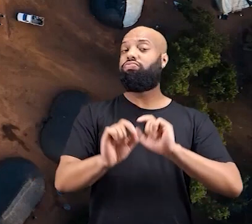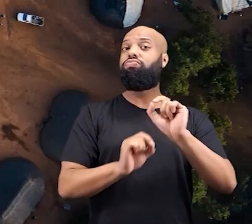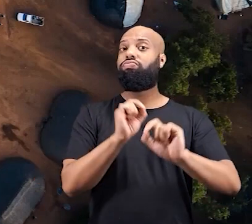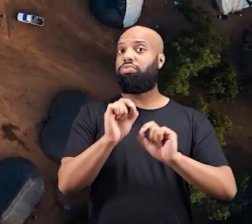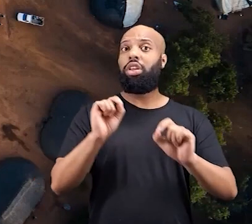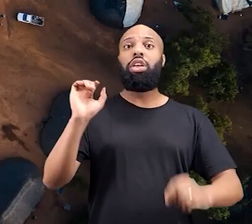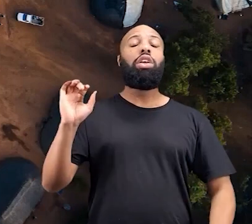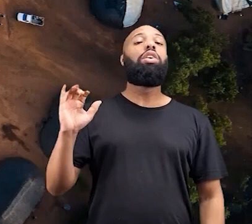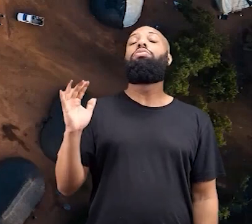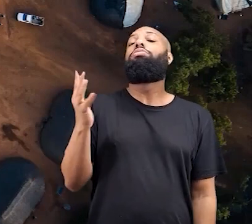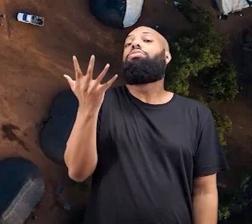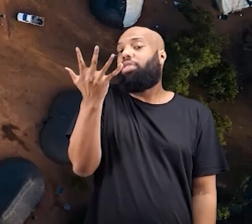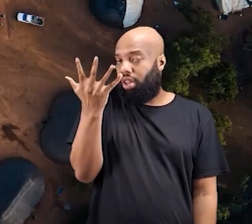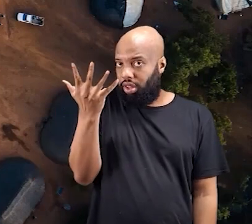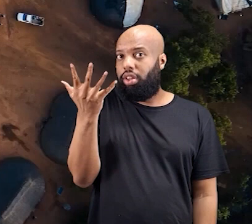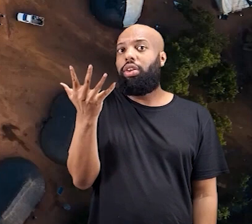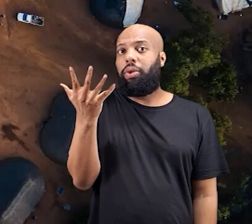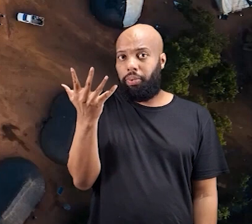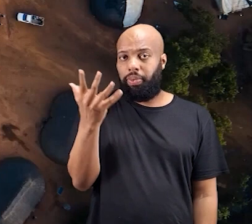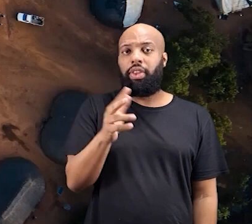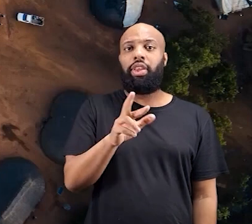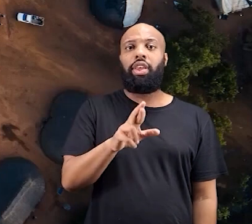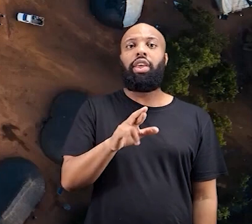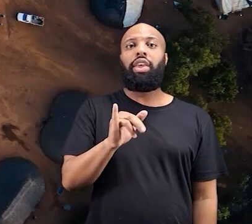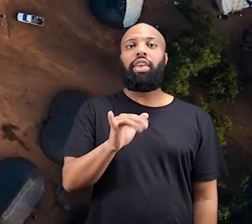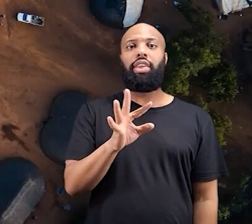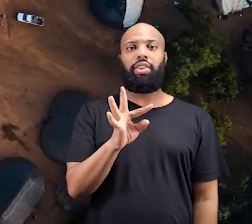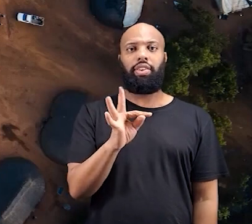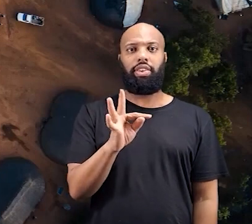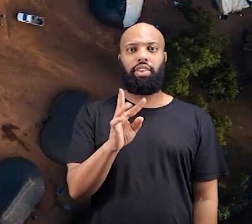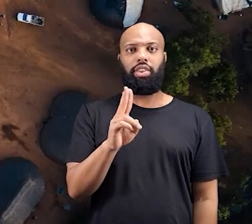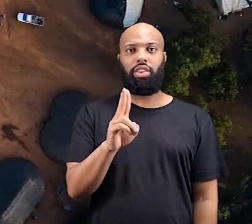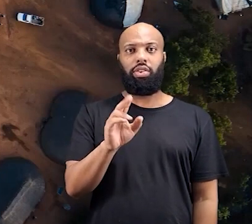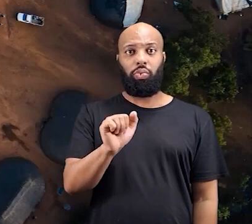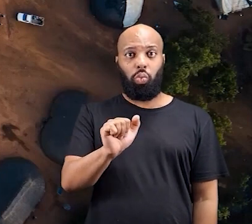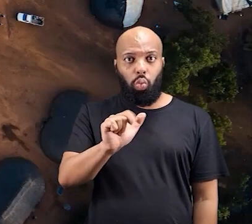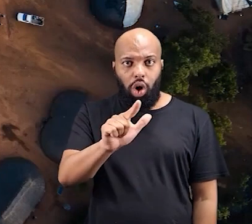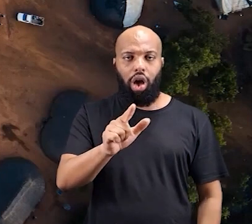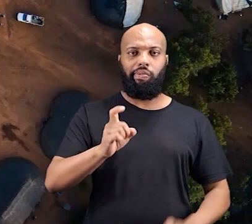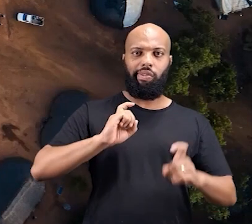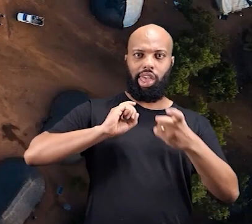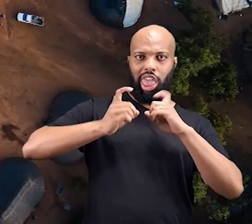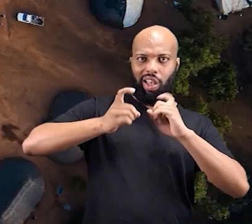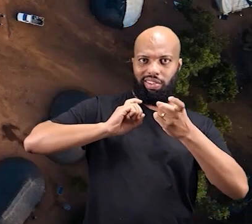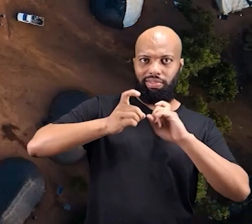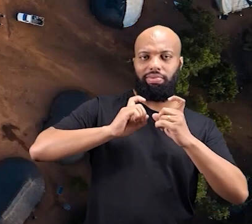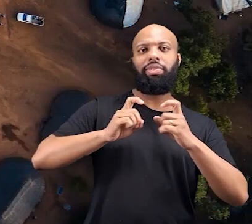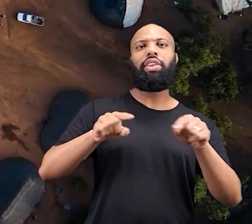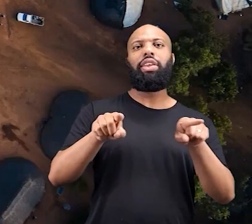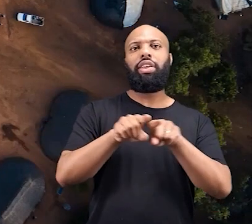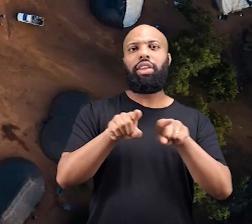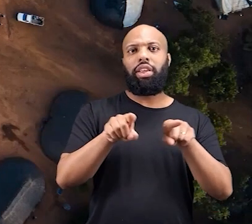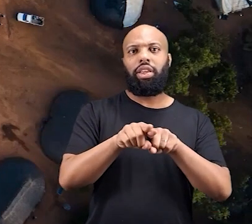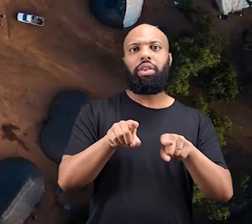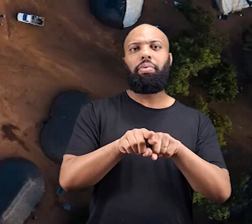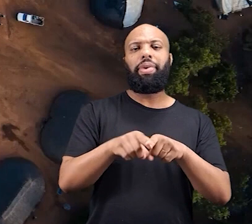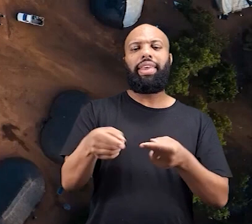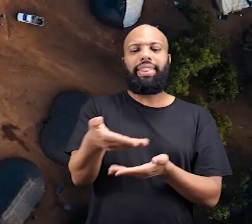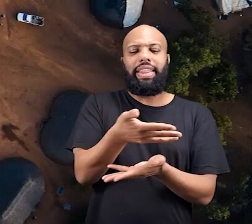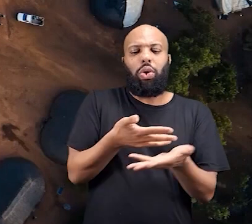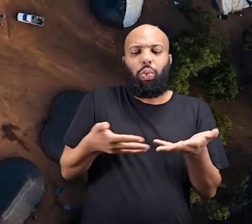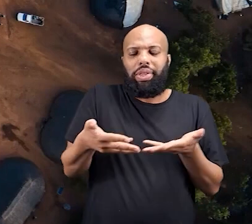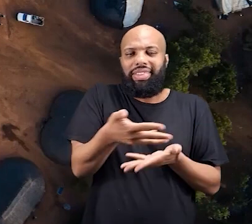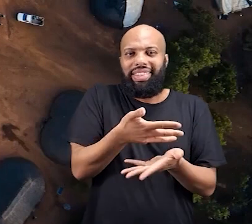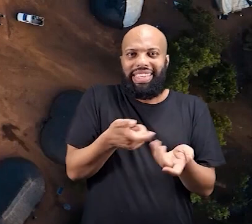casa, uma casa que é onde acontecem os rituais, as reuniões, as